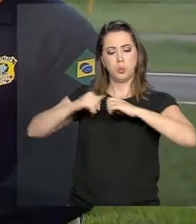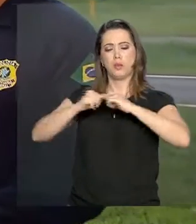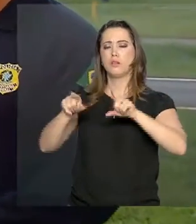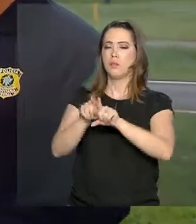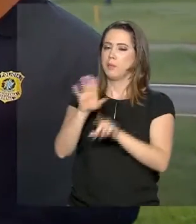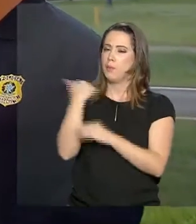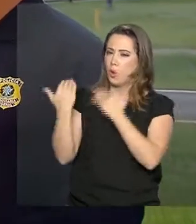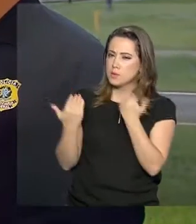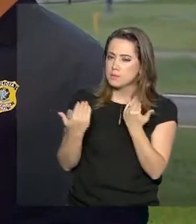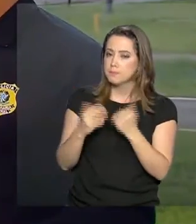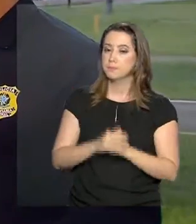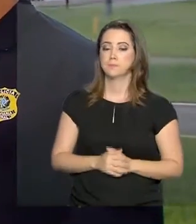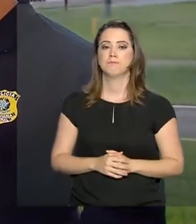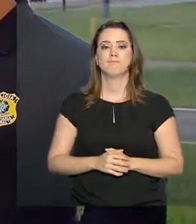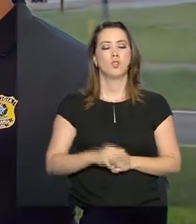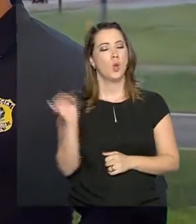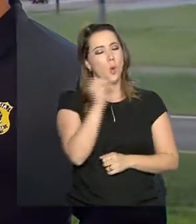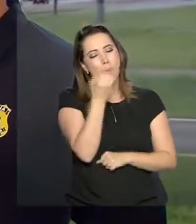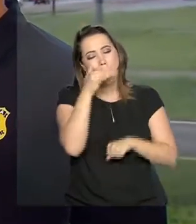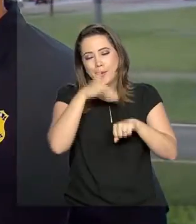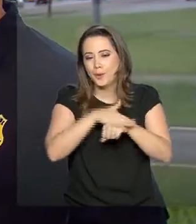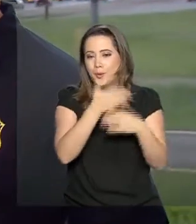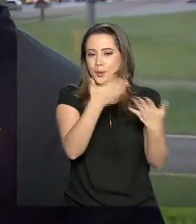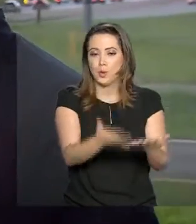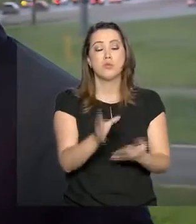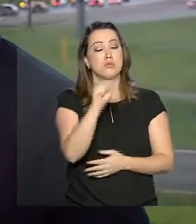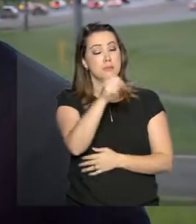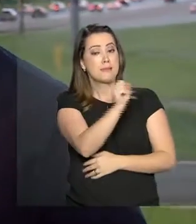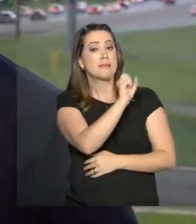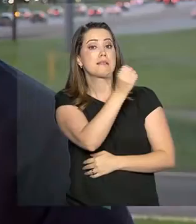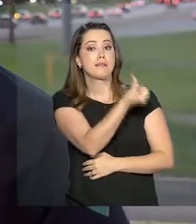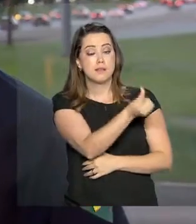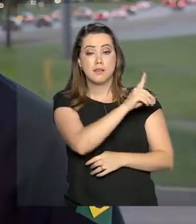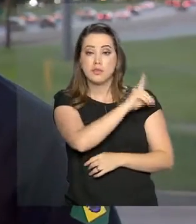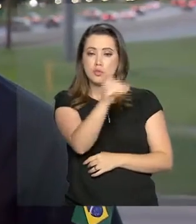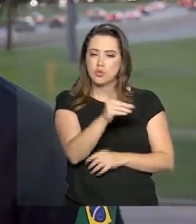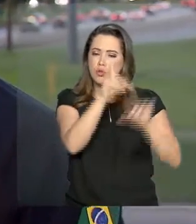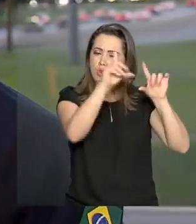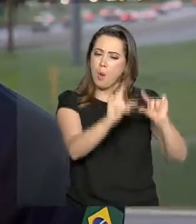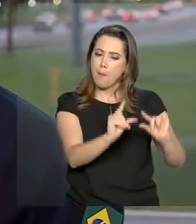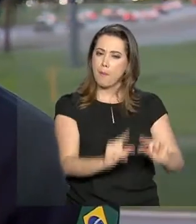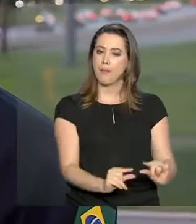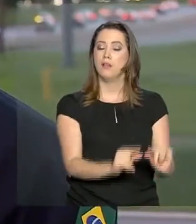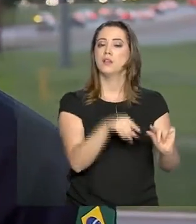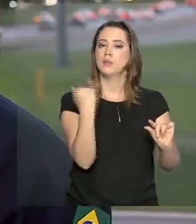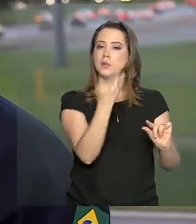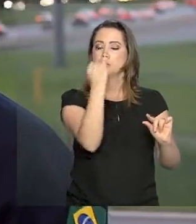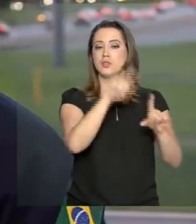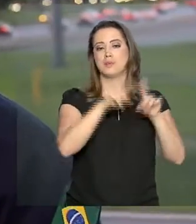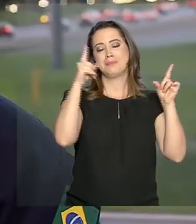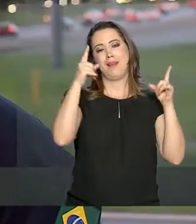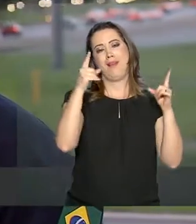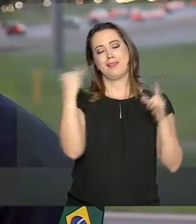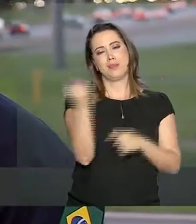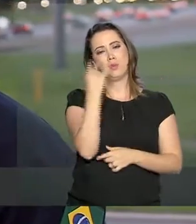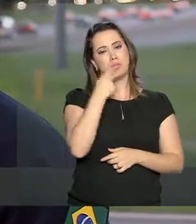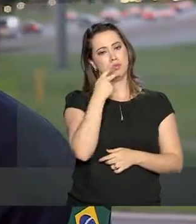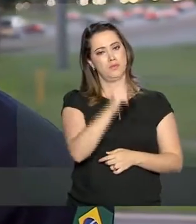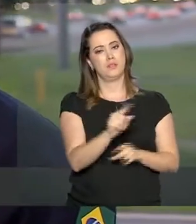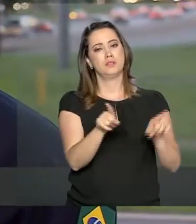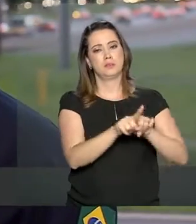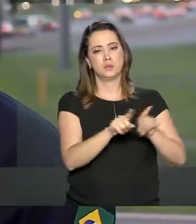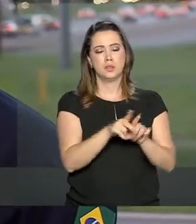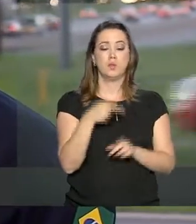mortes? Muito boa noite. Realmente, foram seis dias de operação, uma queda significativa, mas em que pese essa queda,